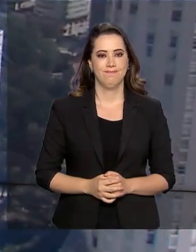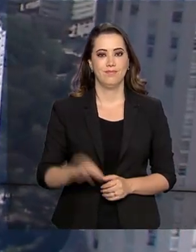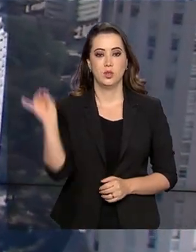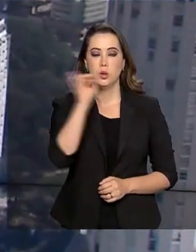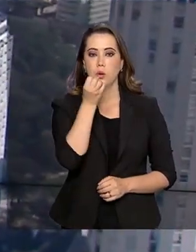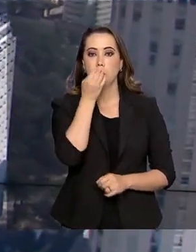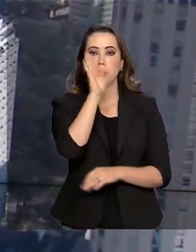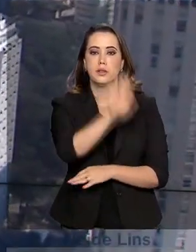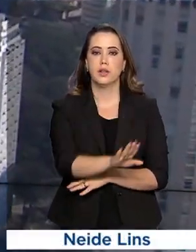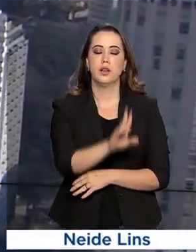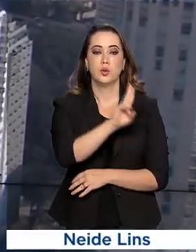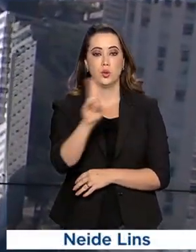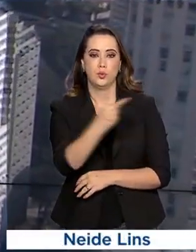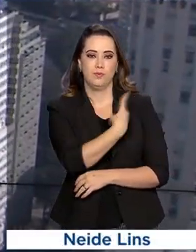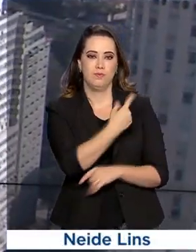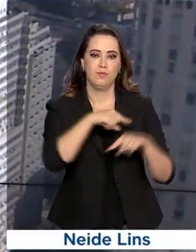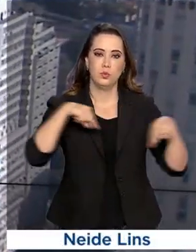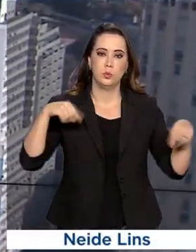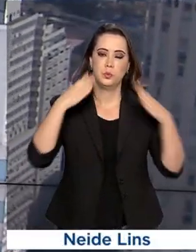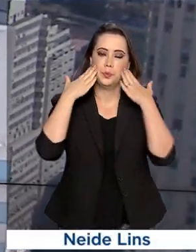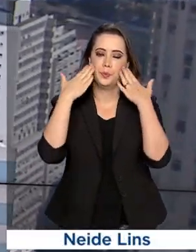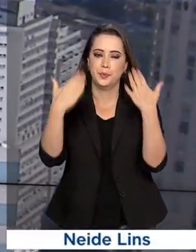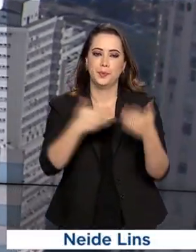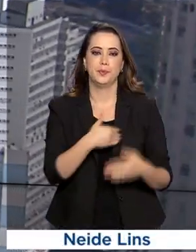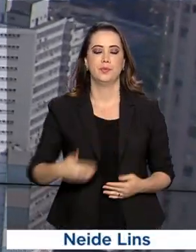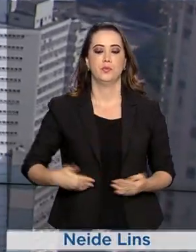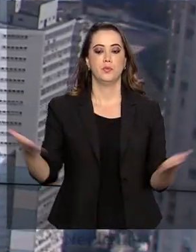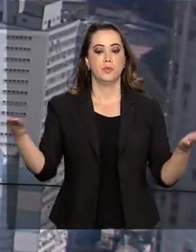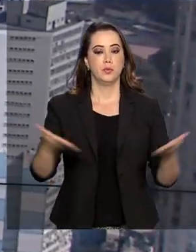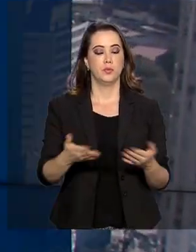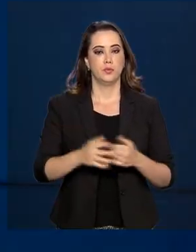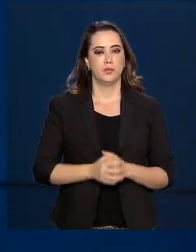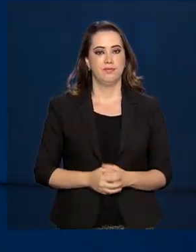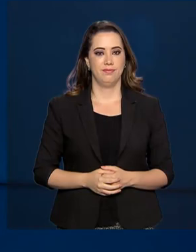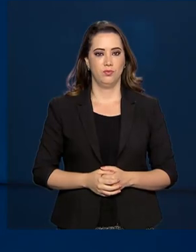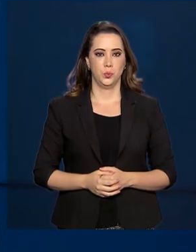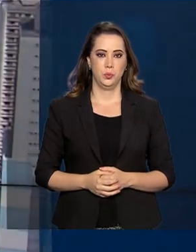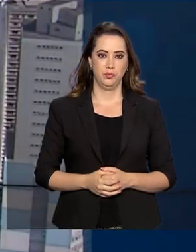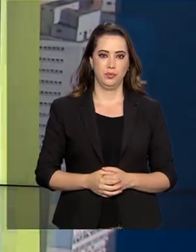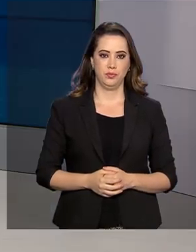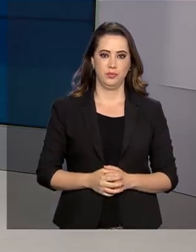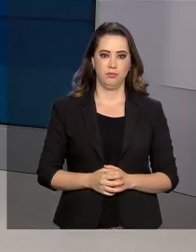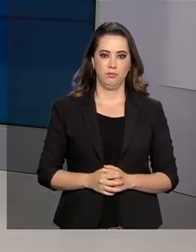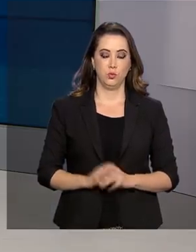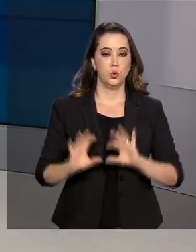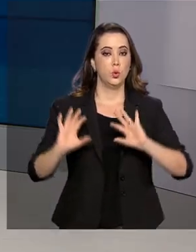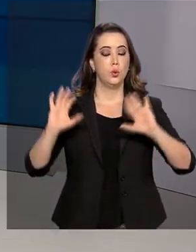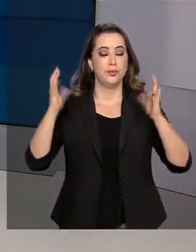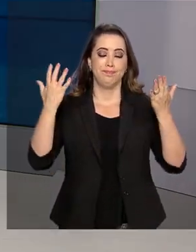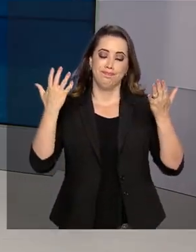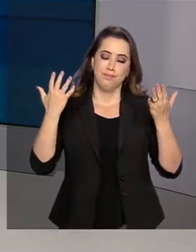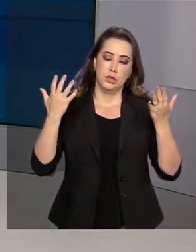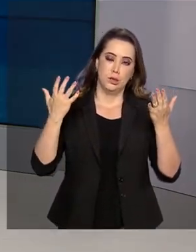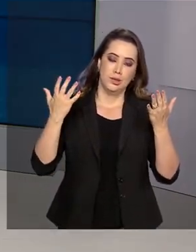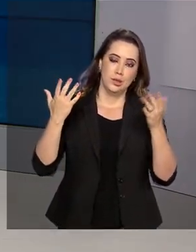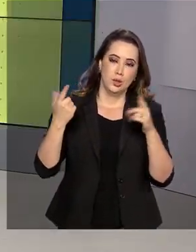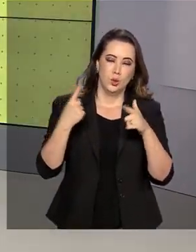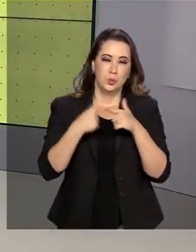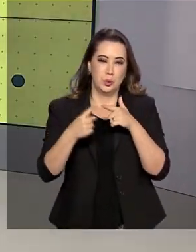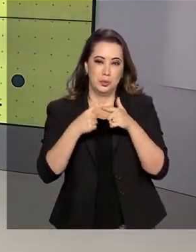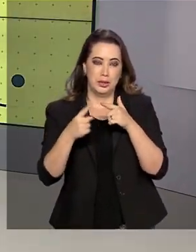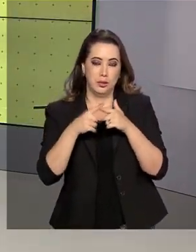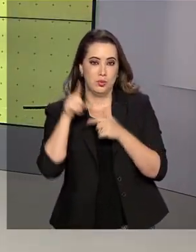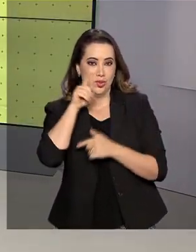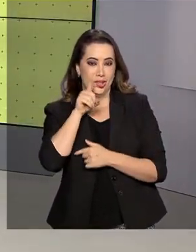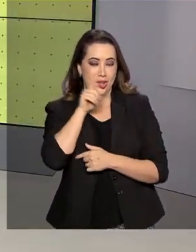Olá, boa tarde. Eu sou Roberto Camargo e estamos de volta com mais uma edição do Governo Agora. O clima entre Estados Unidos